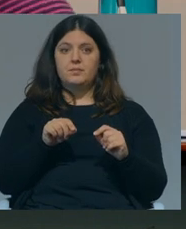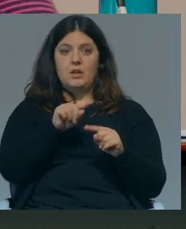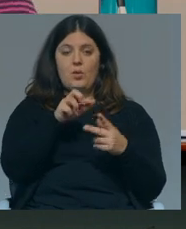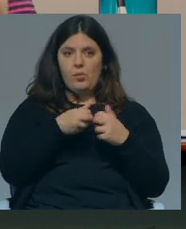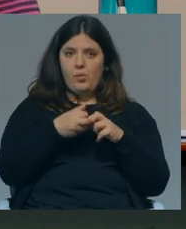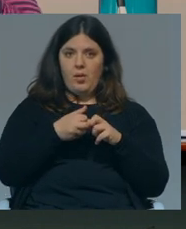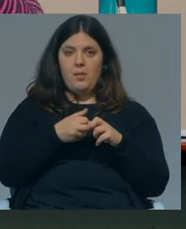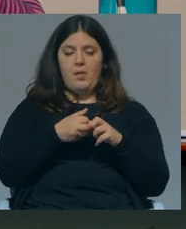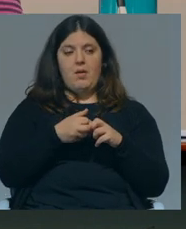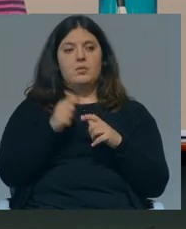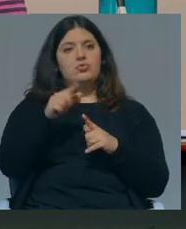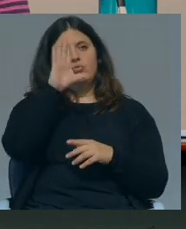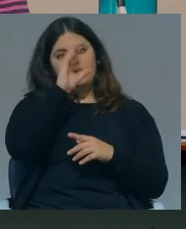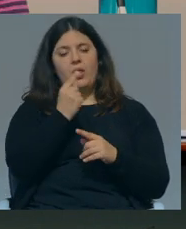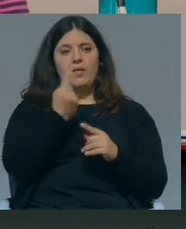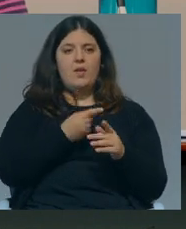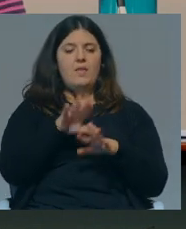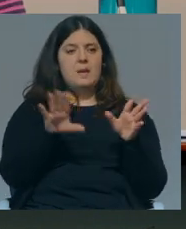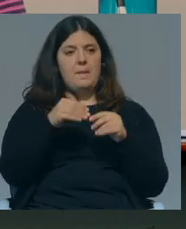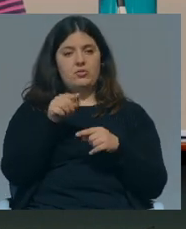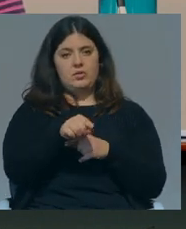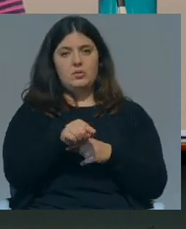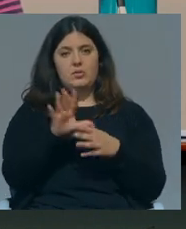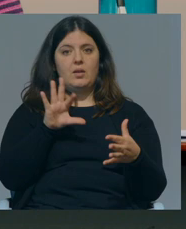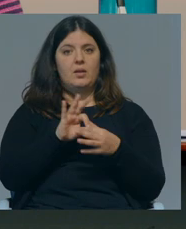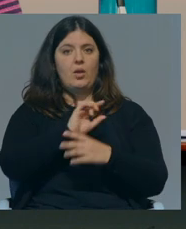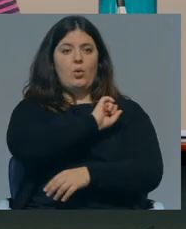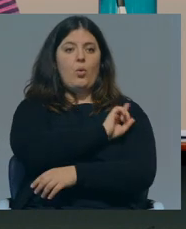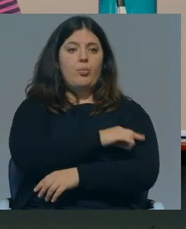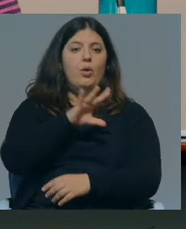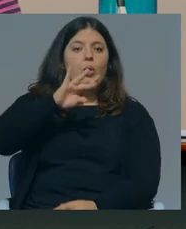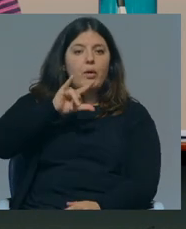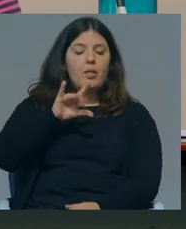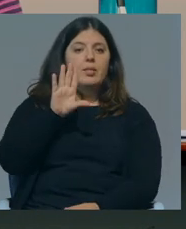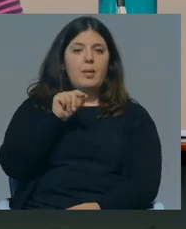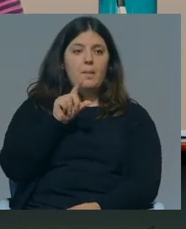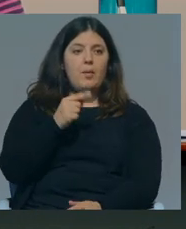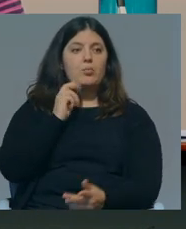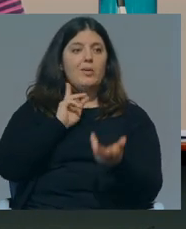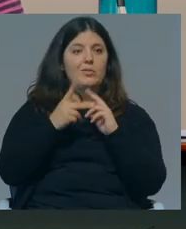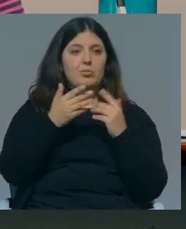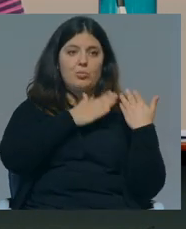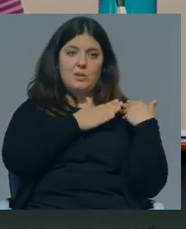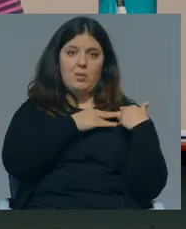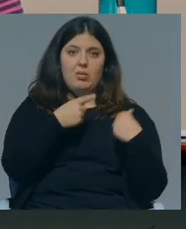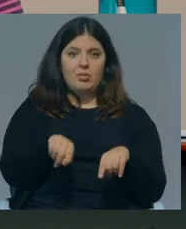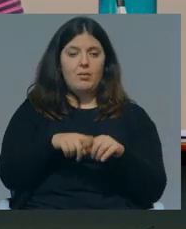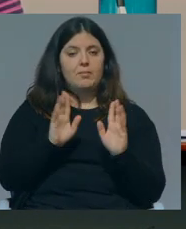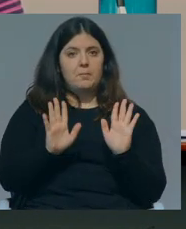um problema e eu acho que o Estado devia intervir muito mais nisso e isso também tem muito a ver com o poder local, já agora, não é? Porque as câmaras têm responsabilidade nisso.